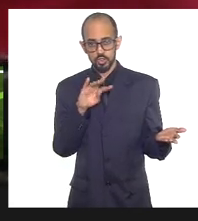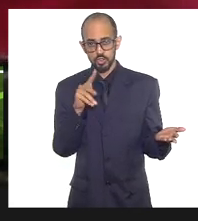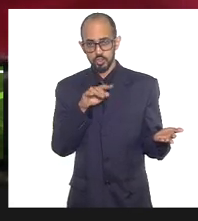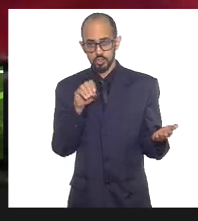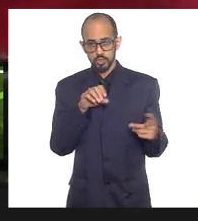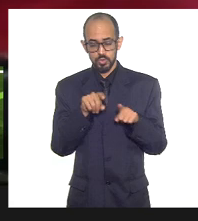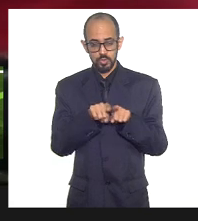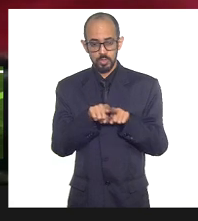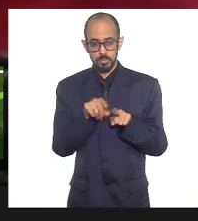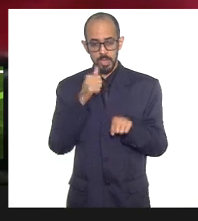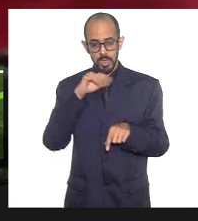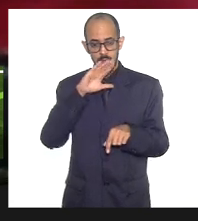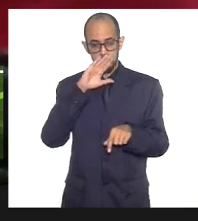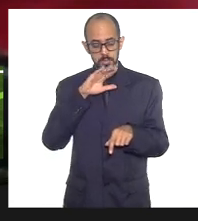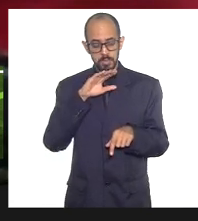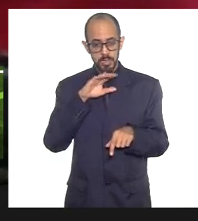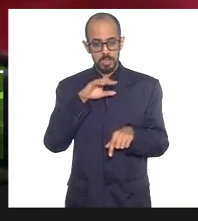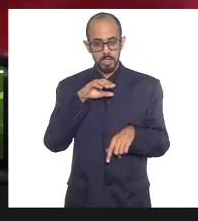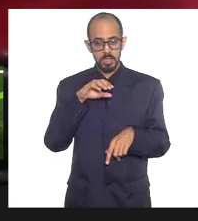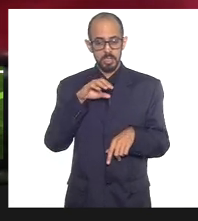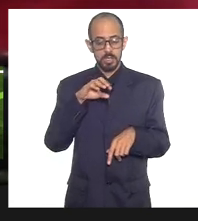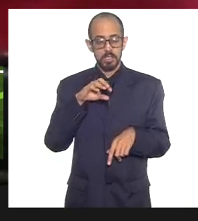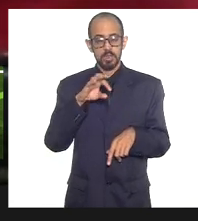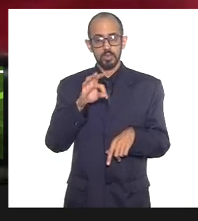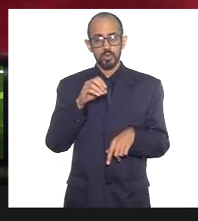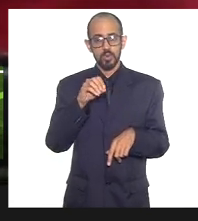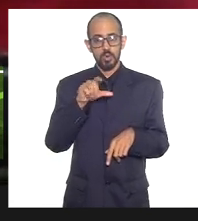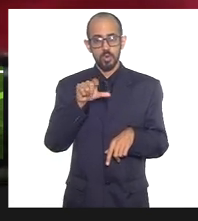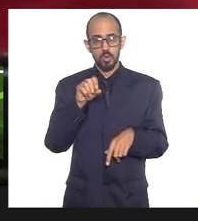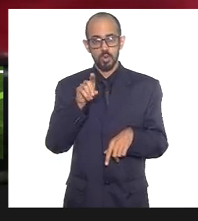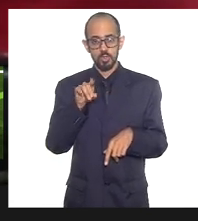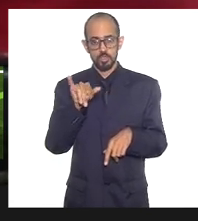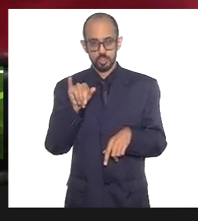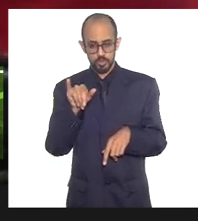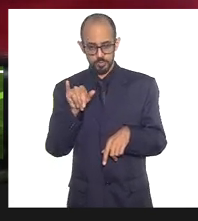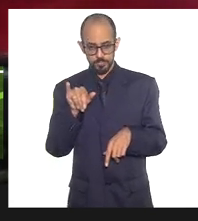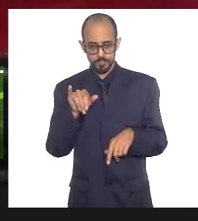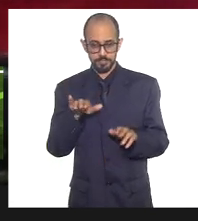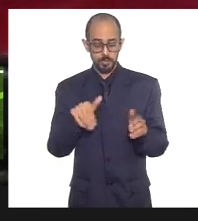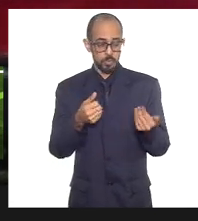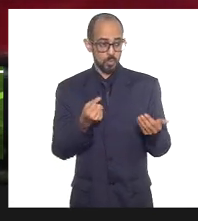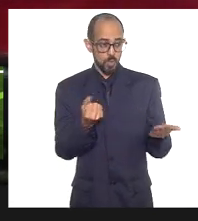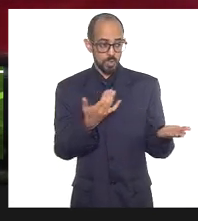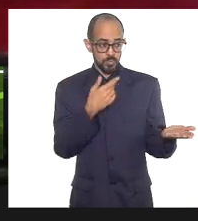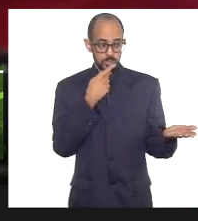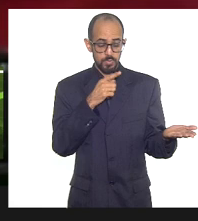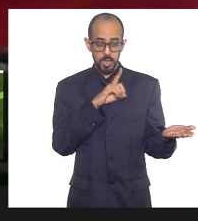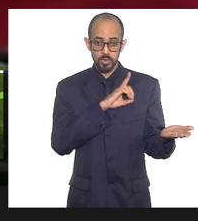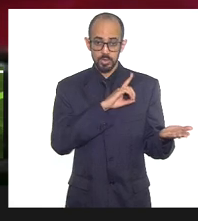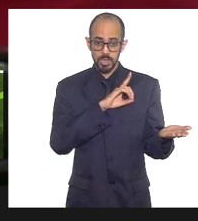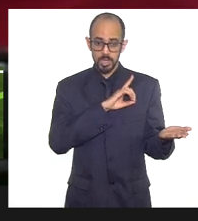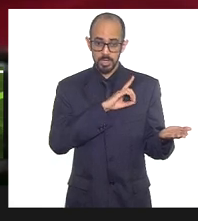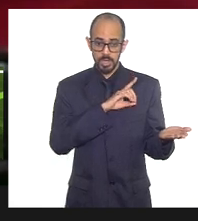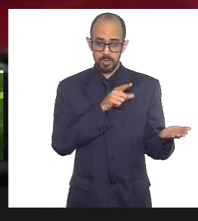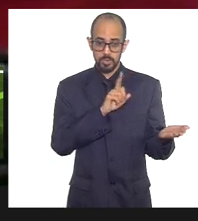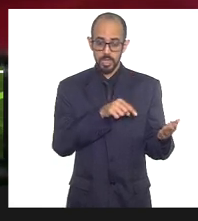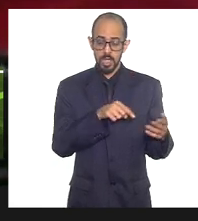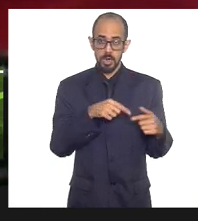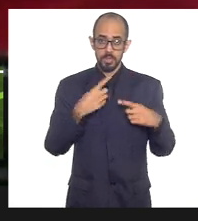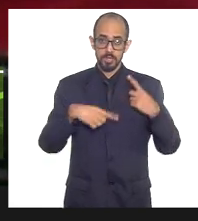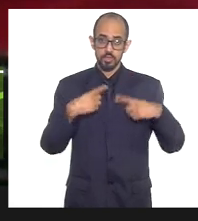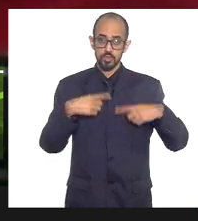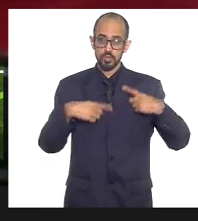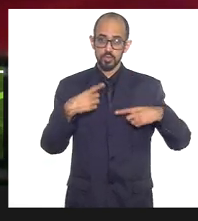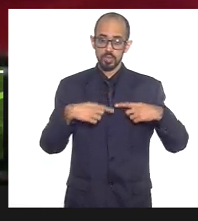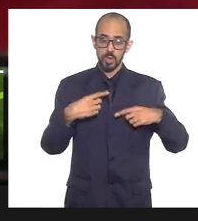A primeira, dizer, Totinho, quando você cita o delegado, para te dizer que uma discussão que se travou anos a